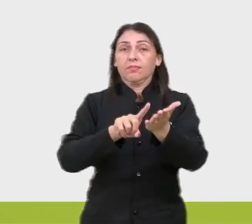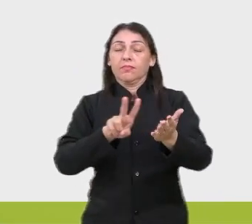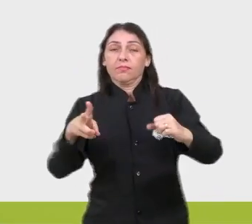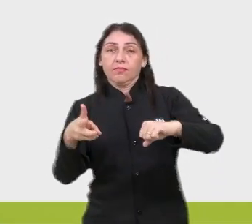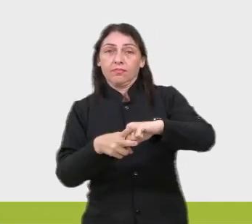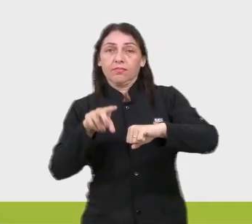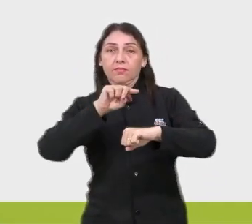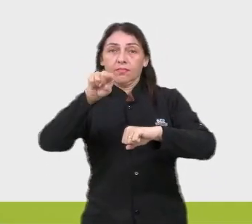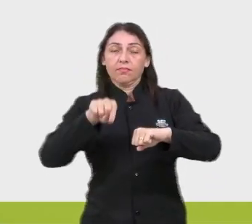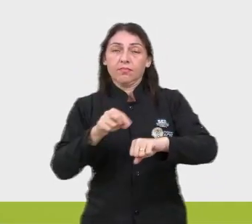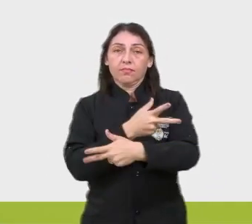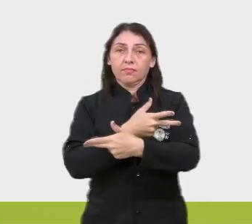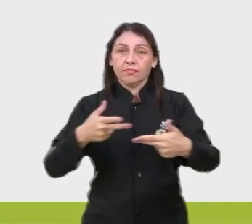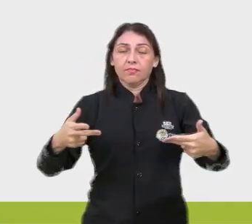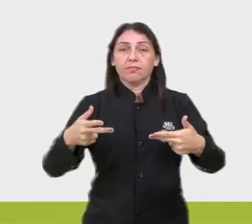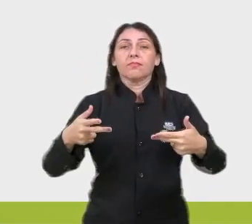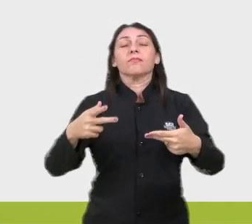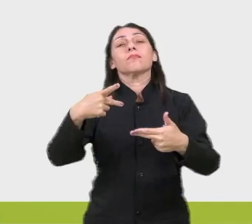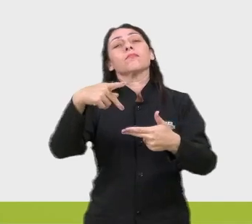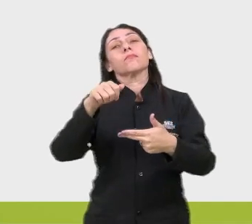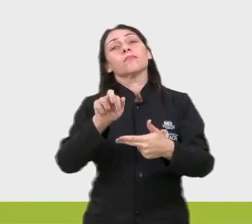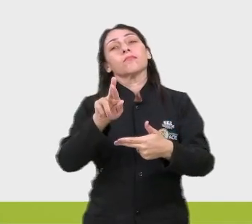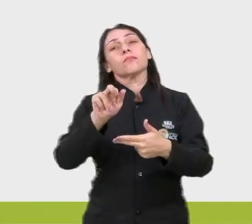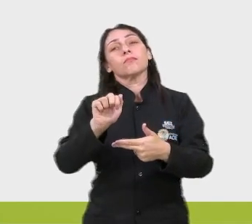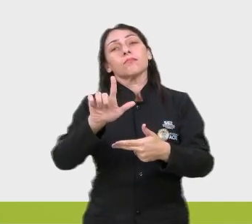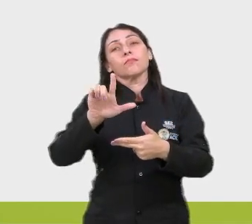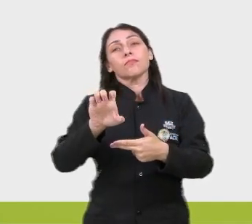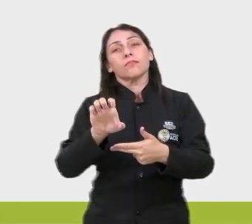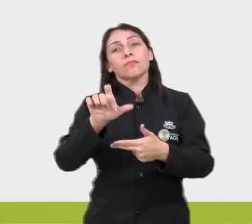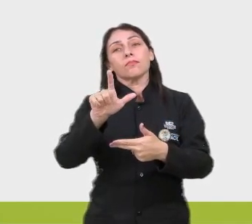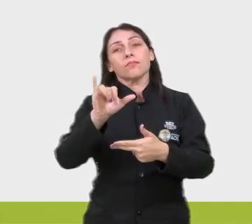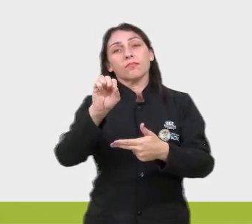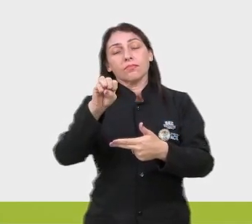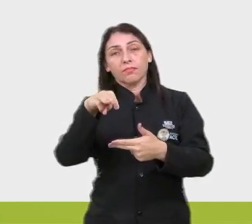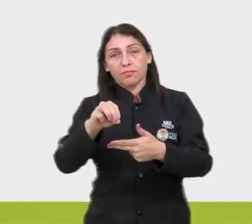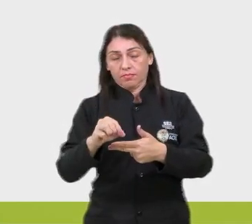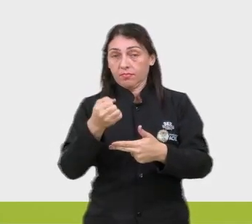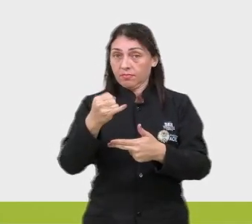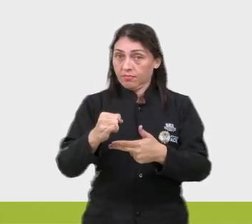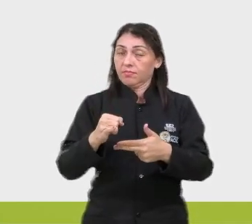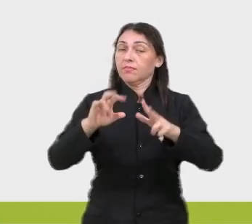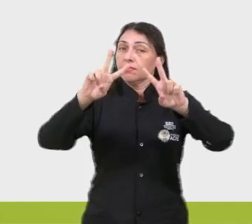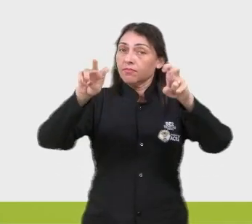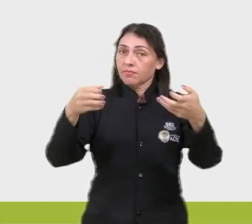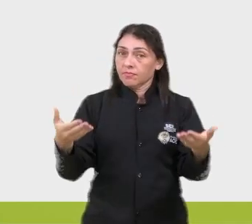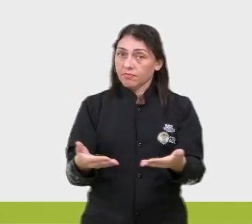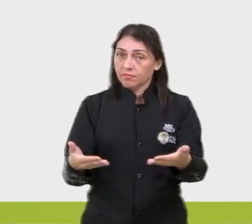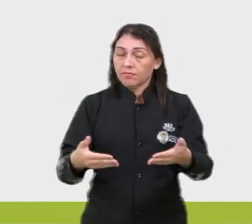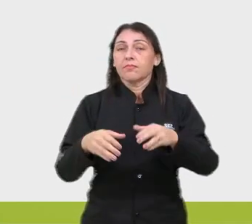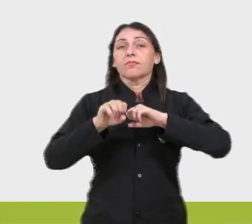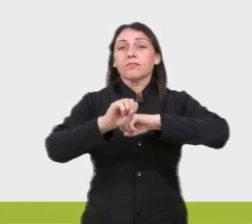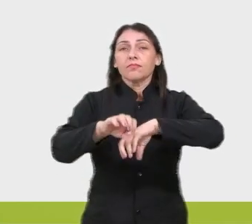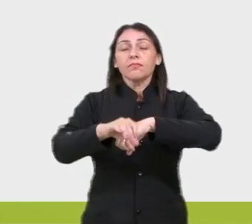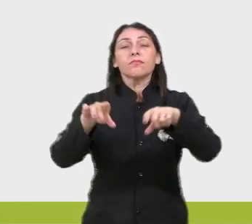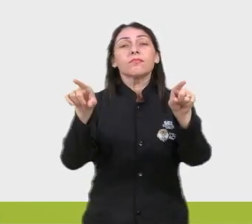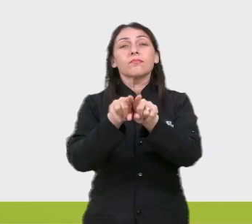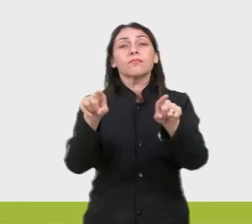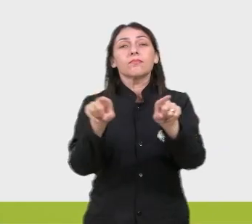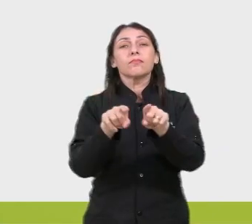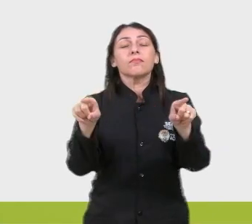pontuação, paralelismo, se você não ouviu falar sobre esse assunto hoje, nós vamos tratar dele,